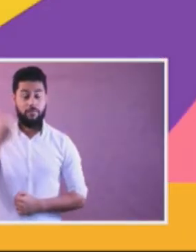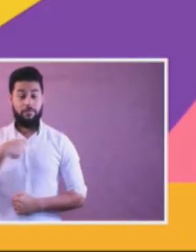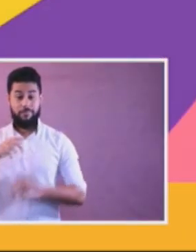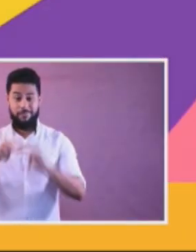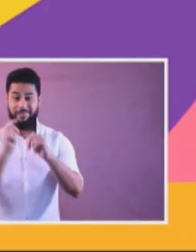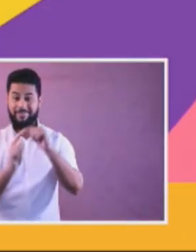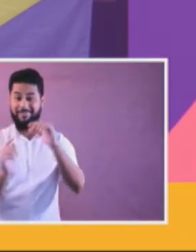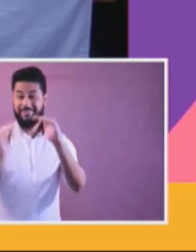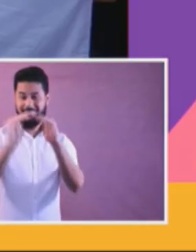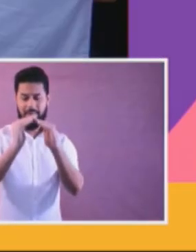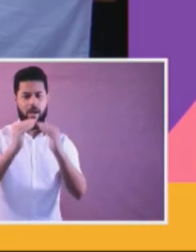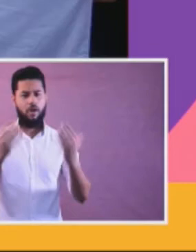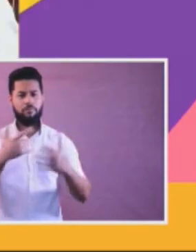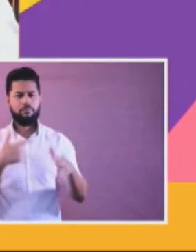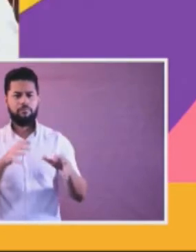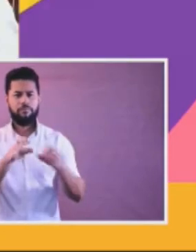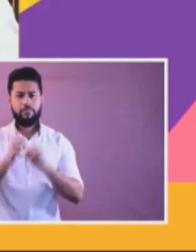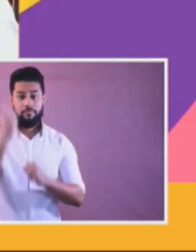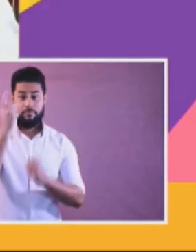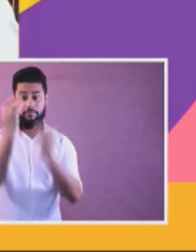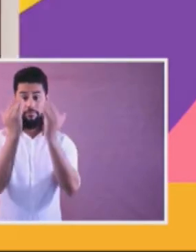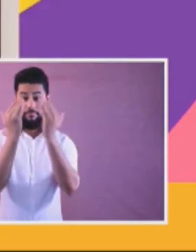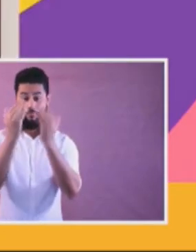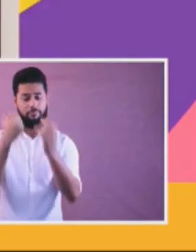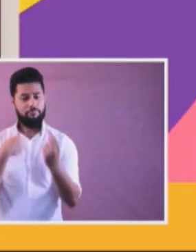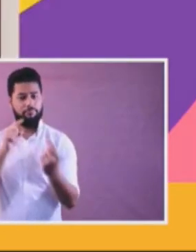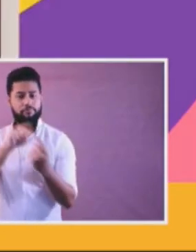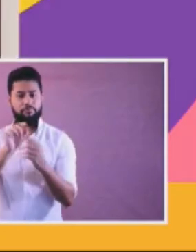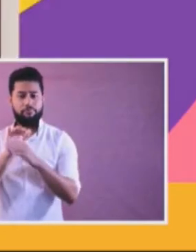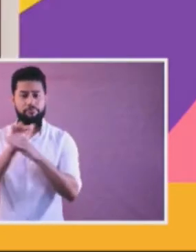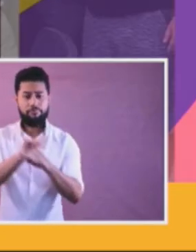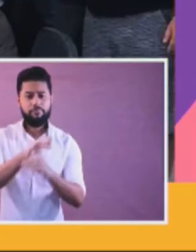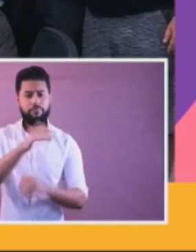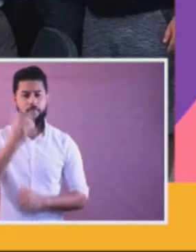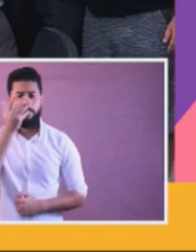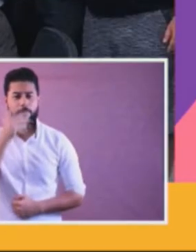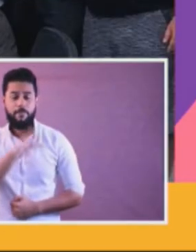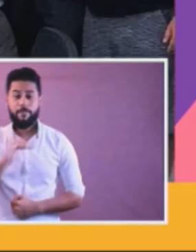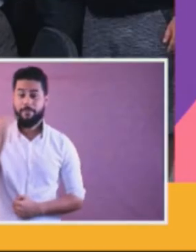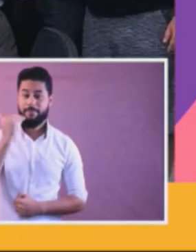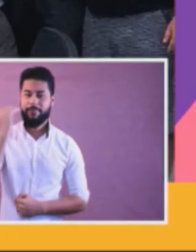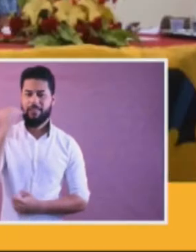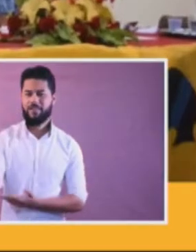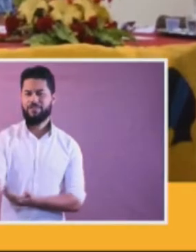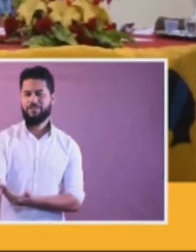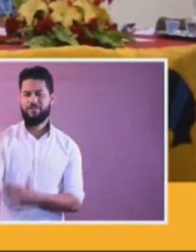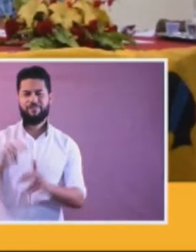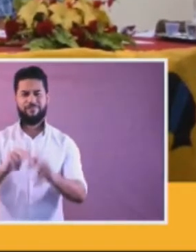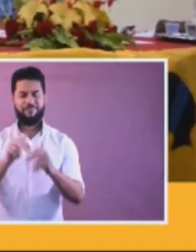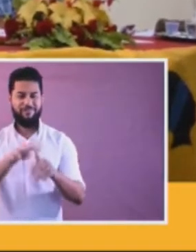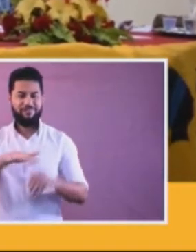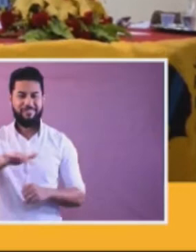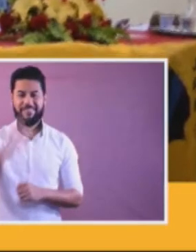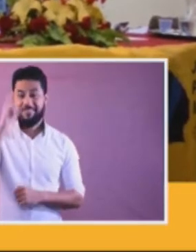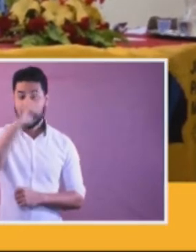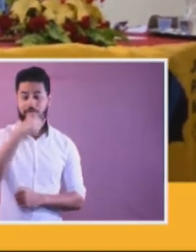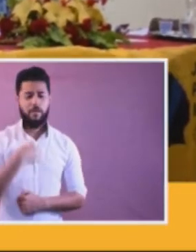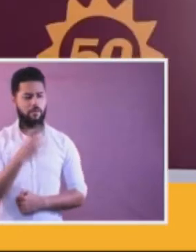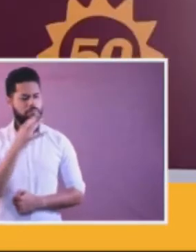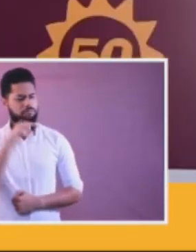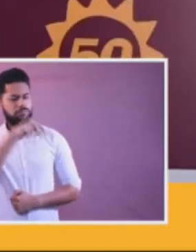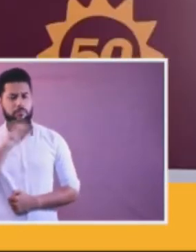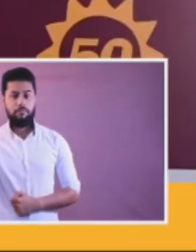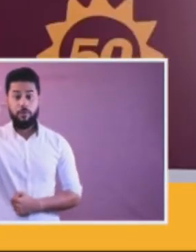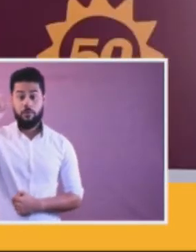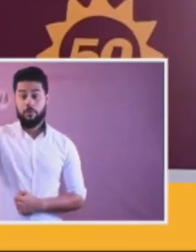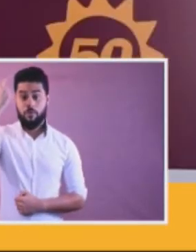participando das pastorais sociais da igreja. Hoje sou psicólogo e atuo na defesa e proteção de crianças, adolescentes e jovens em vulnerabilidade.